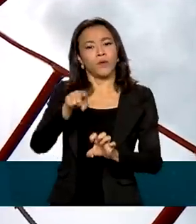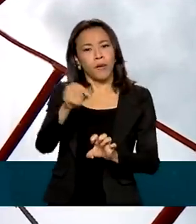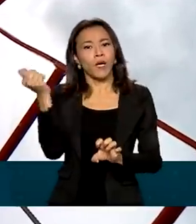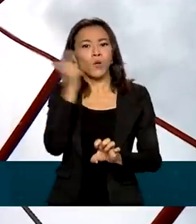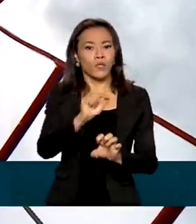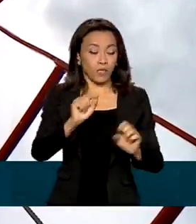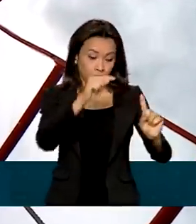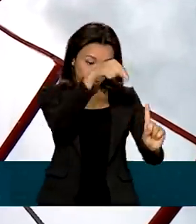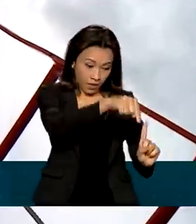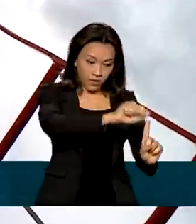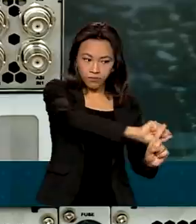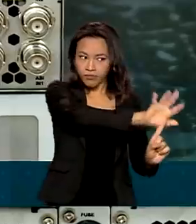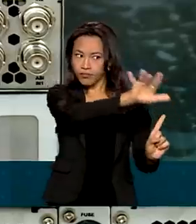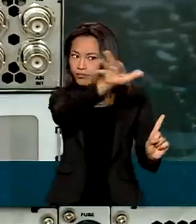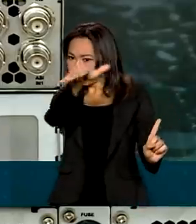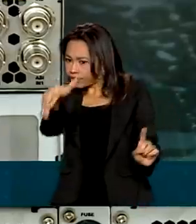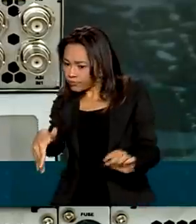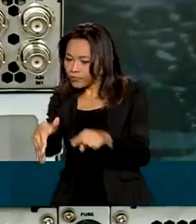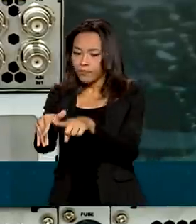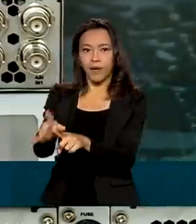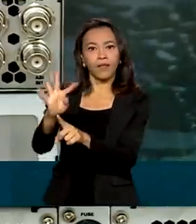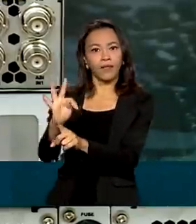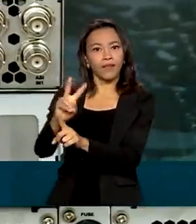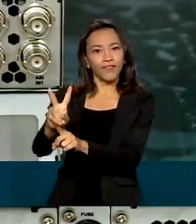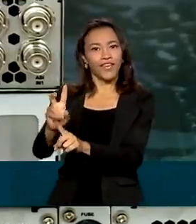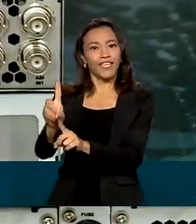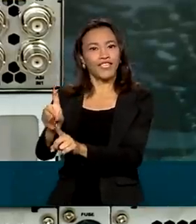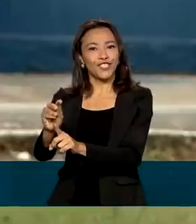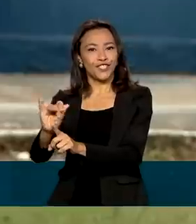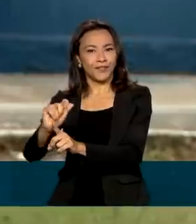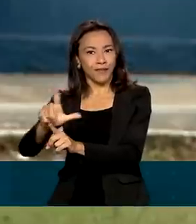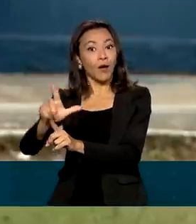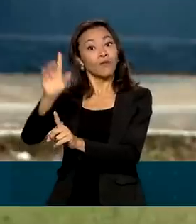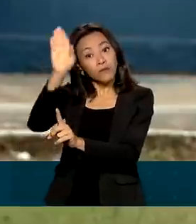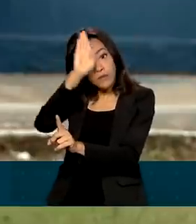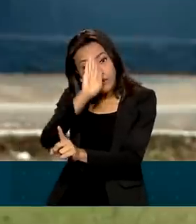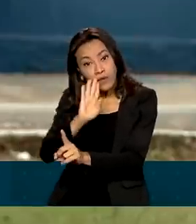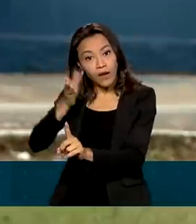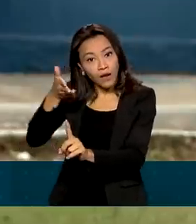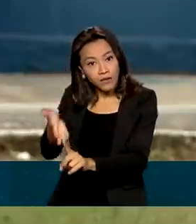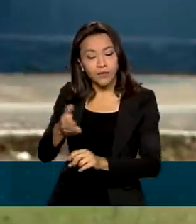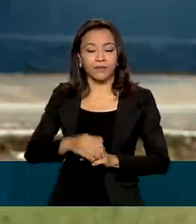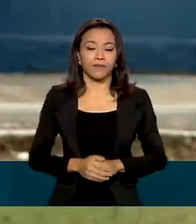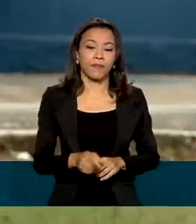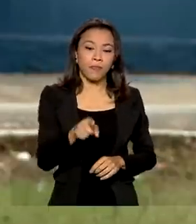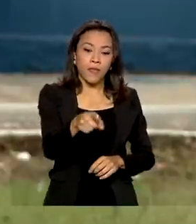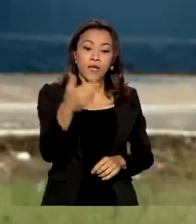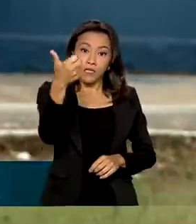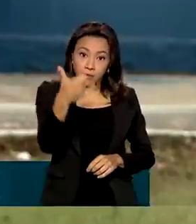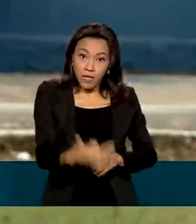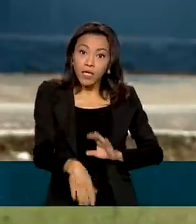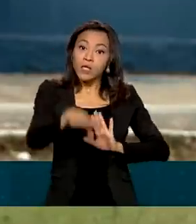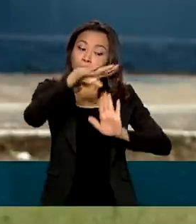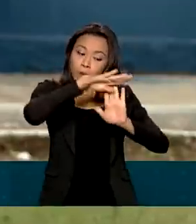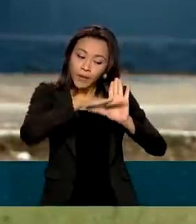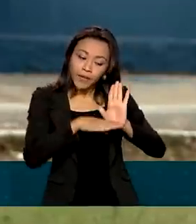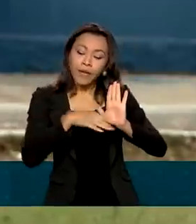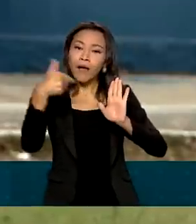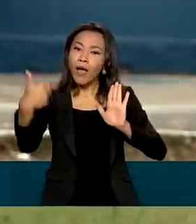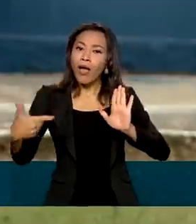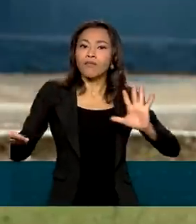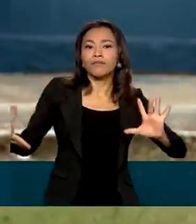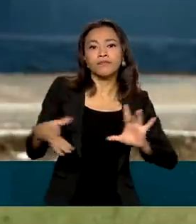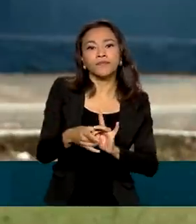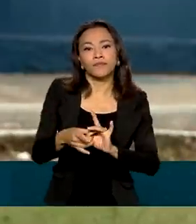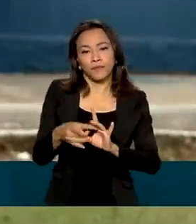digitalização do sinal da TV. Tudo de forma gratuita. O programa Digitaliza Brasil é um programa do governo federal para